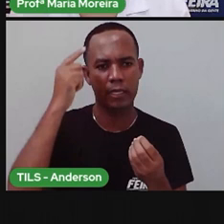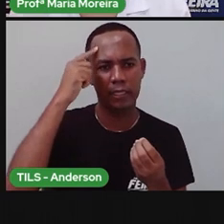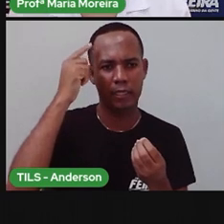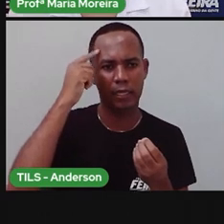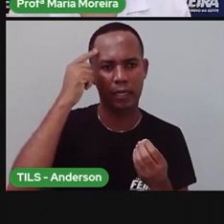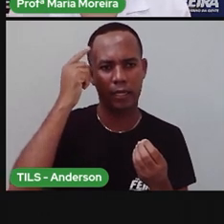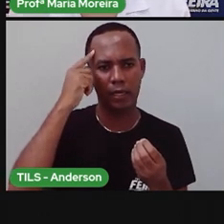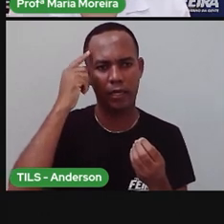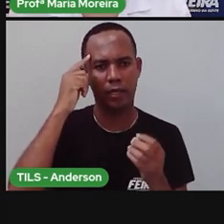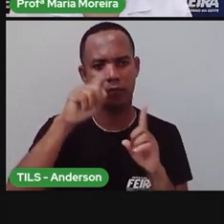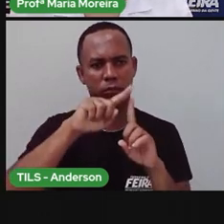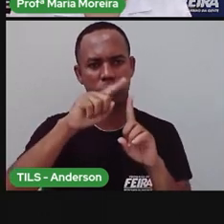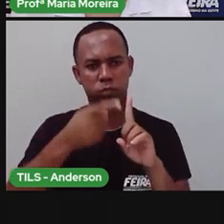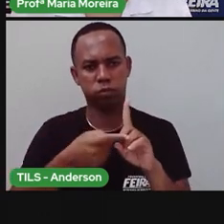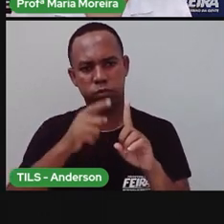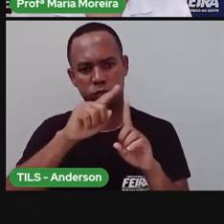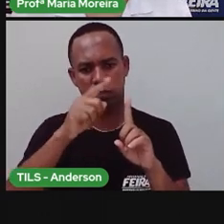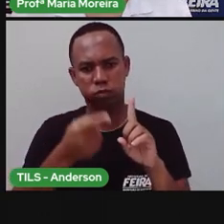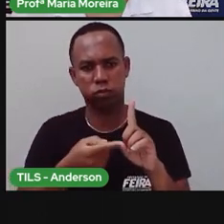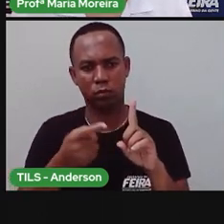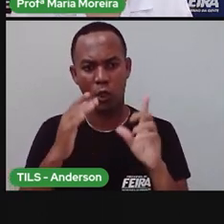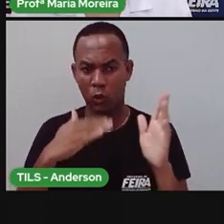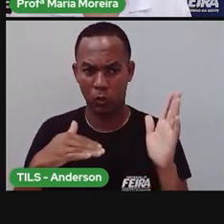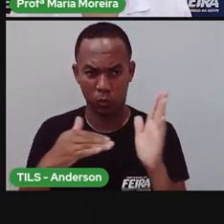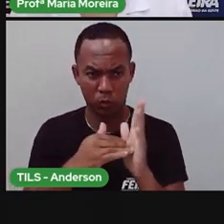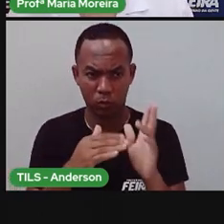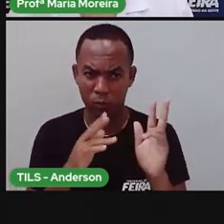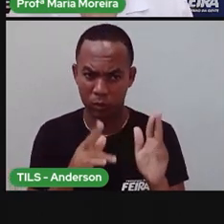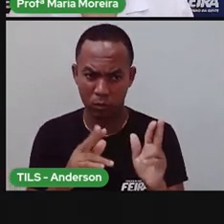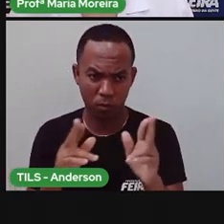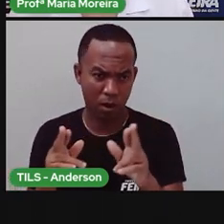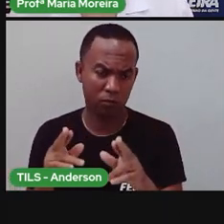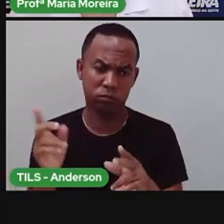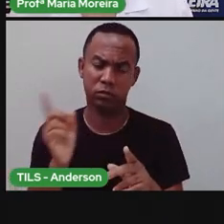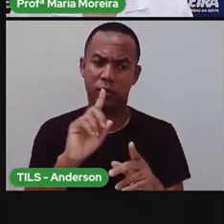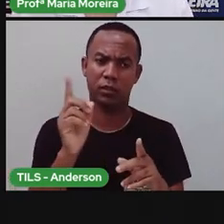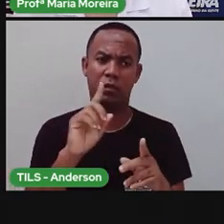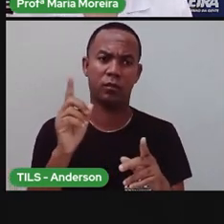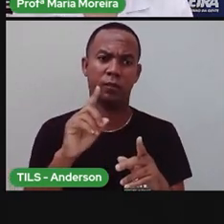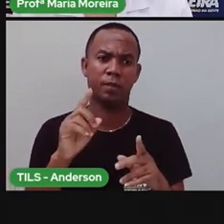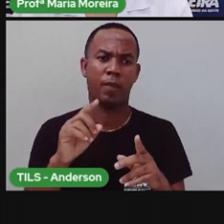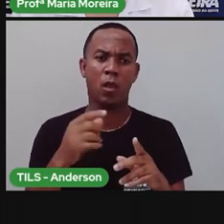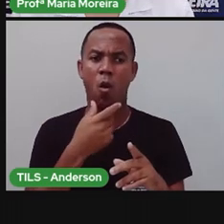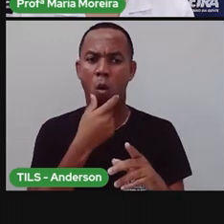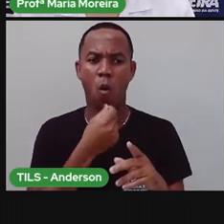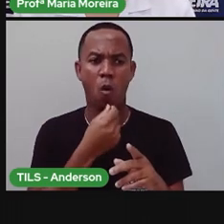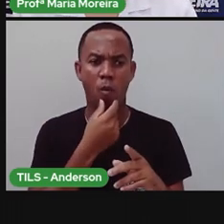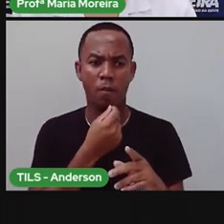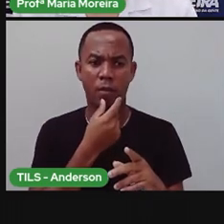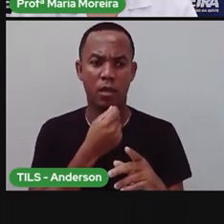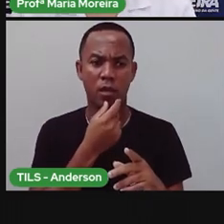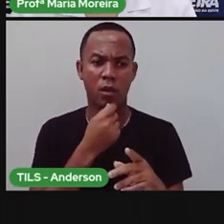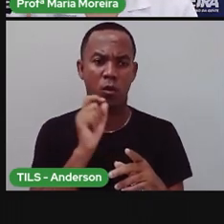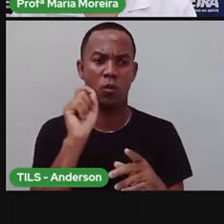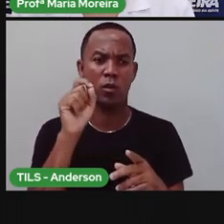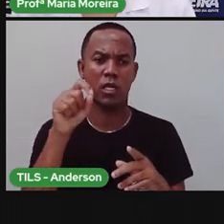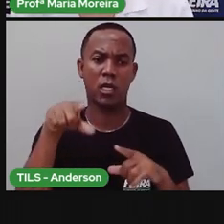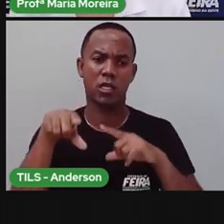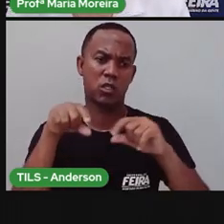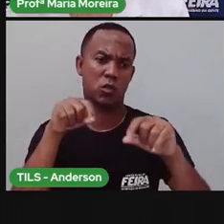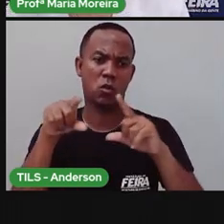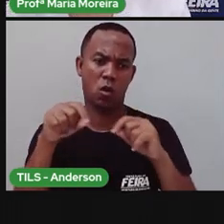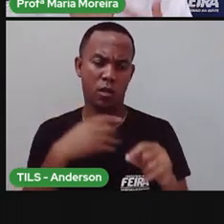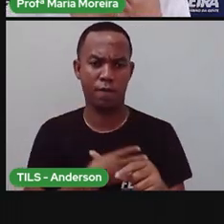reproduzir, porque nem todo ser vivo, né? Ele se reproduz. Por quê? Principalmente o homem, que hoje é uma opção de você ter